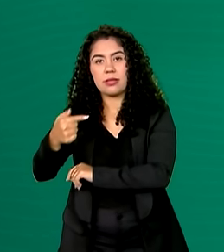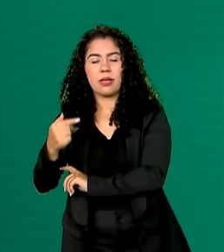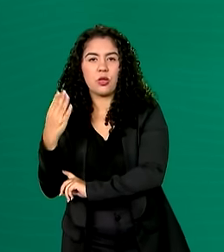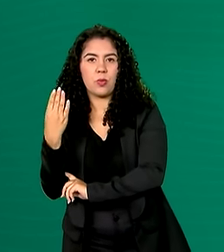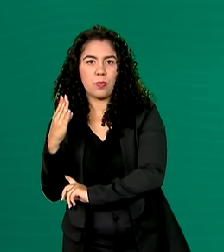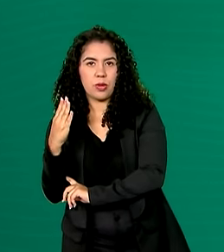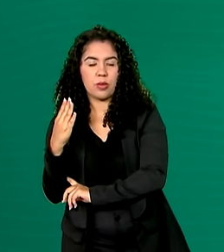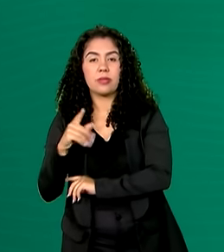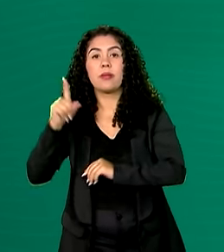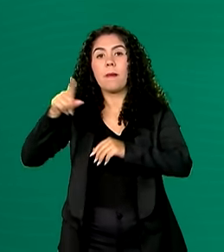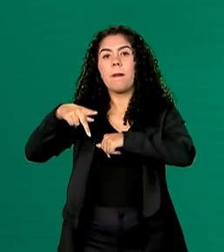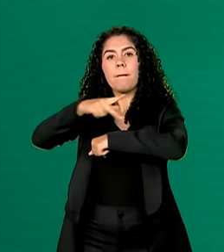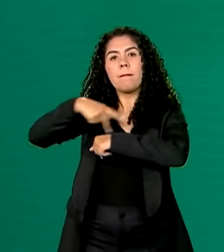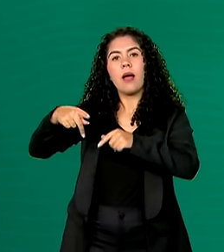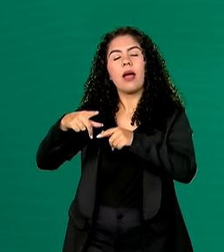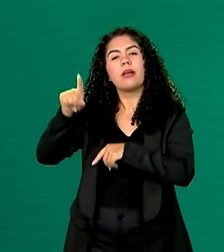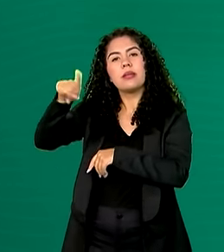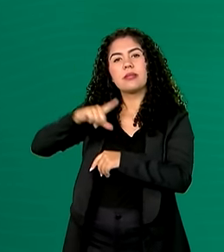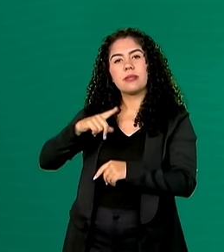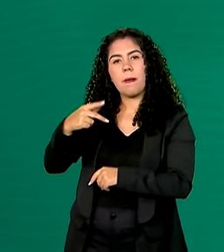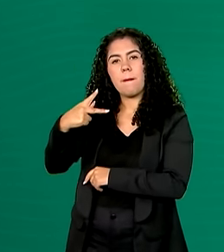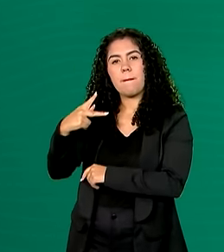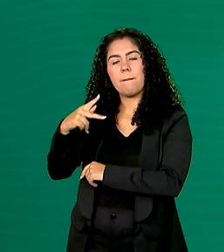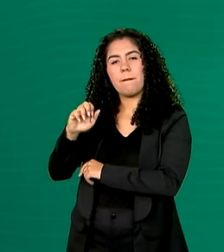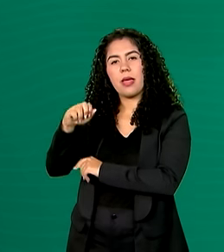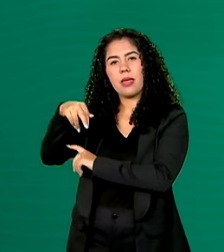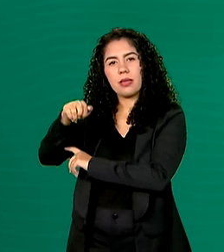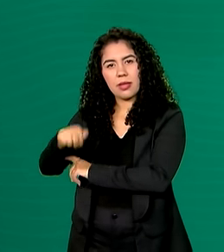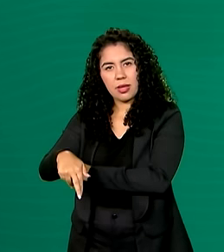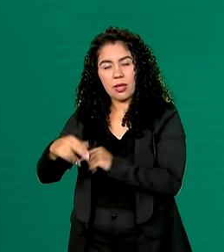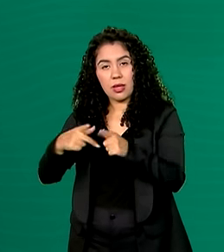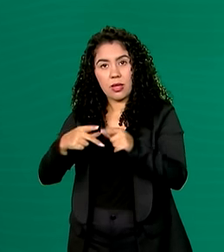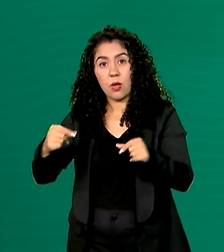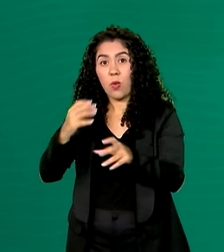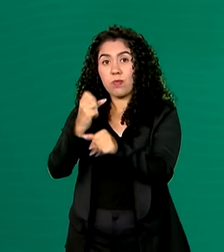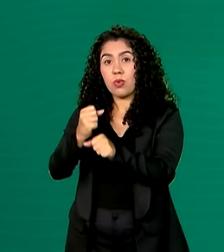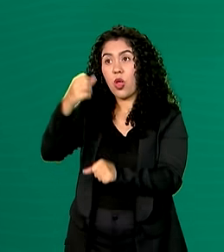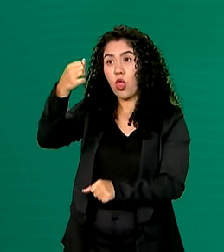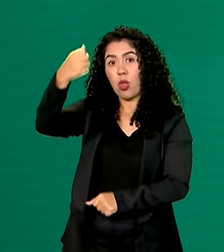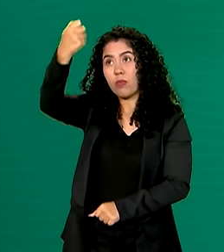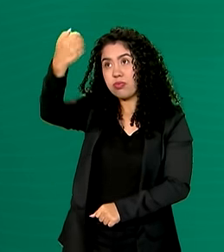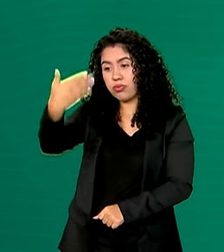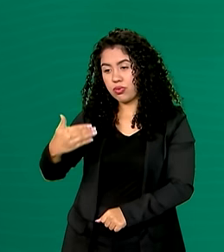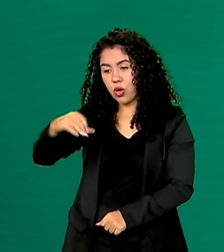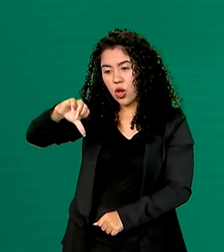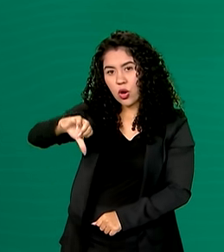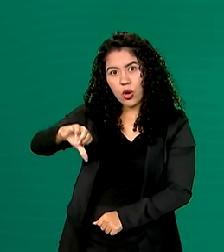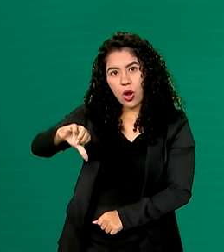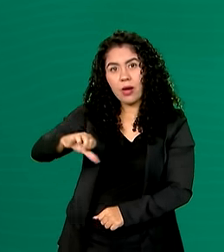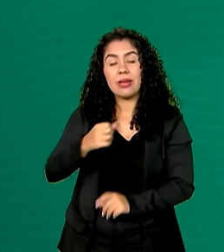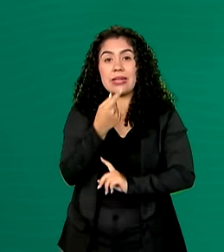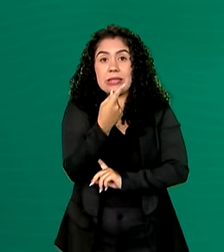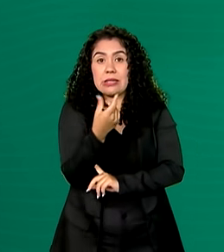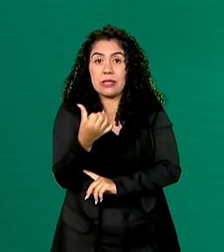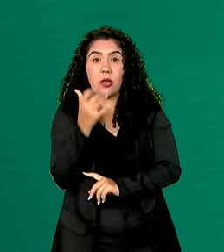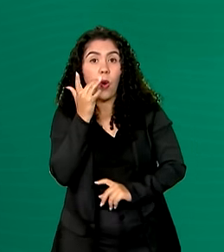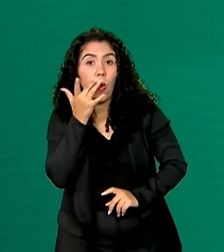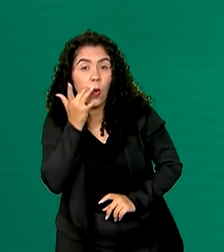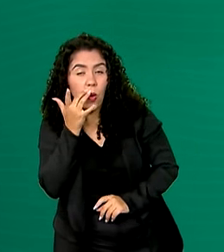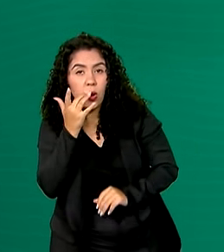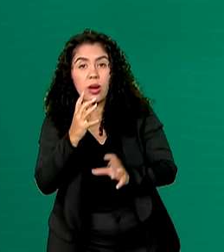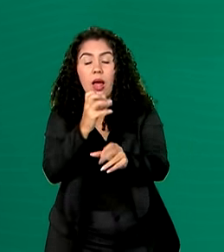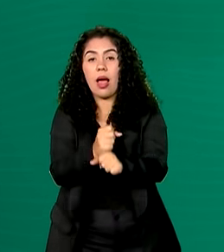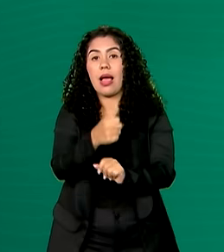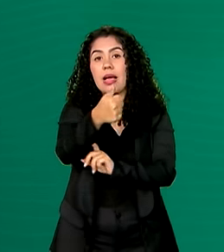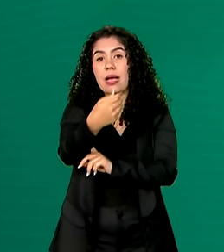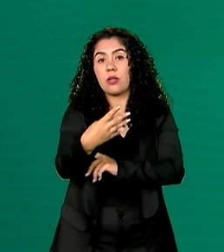Em Pequim, 2008, pulou para 9º lugar, com 47 pódios, 16 ouros, 14 pratas e